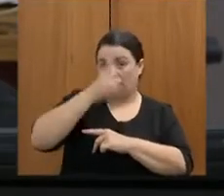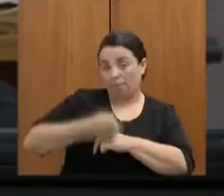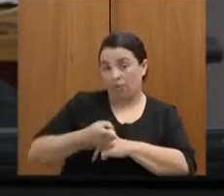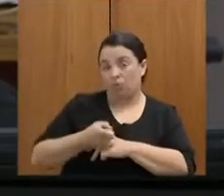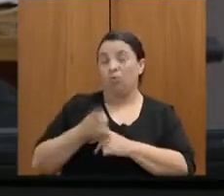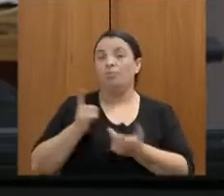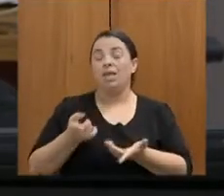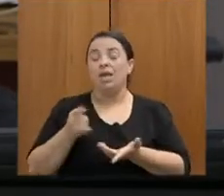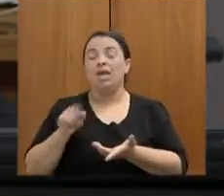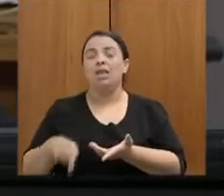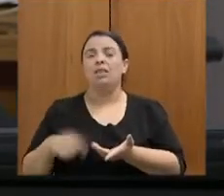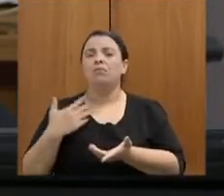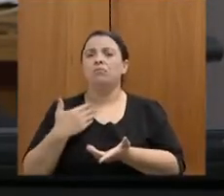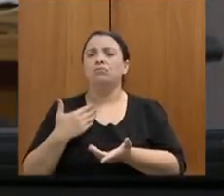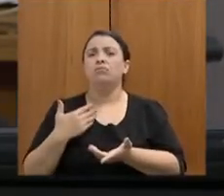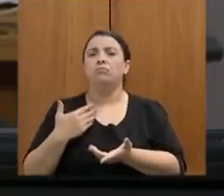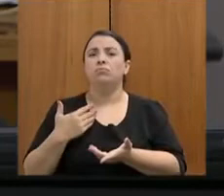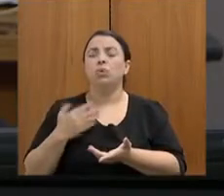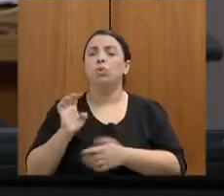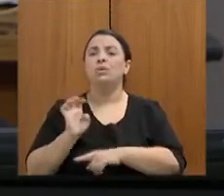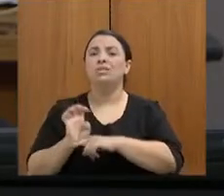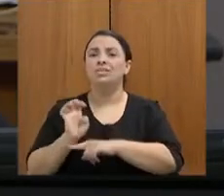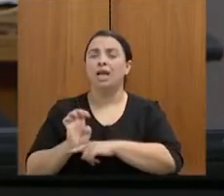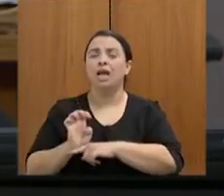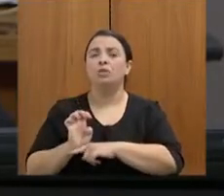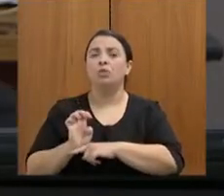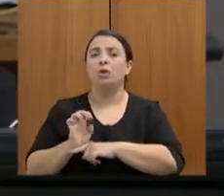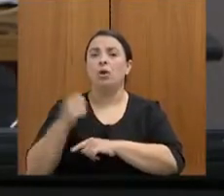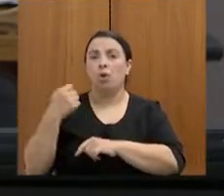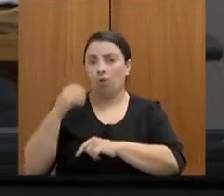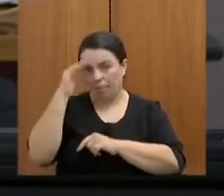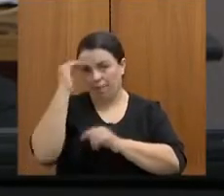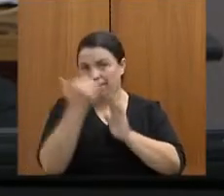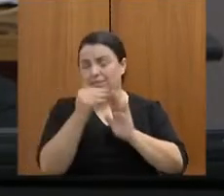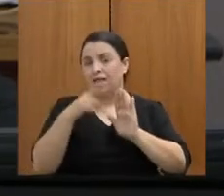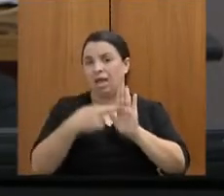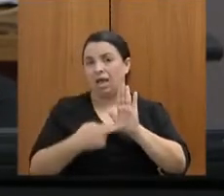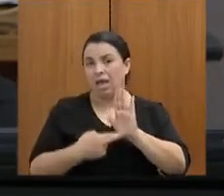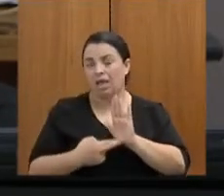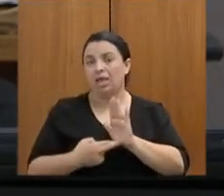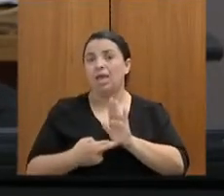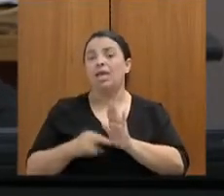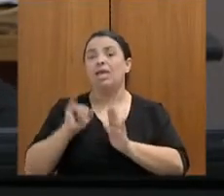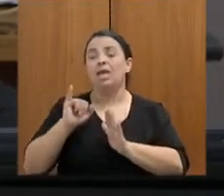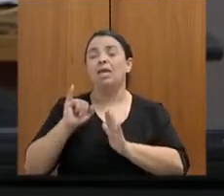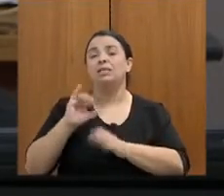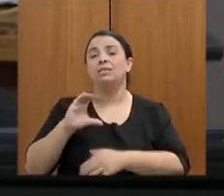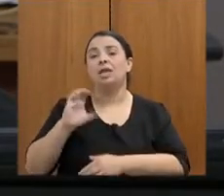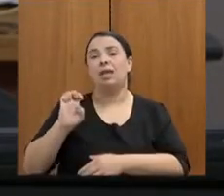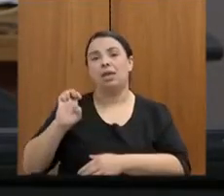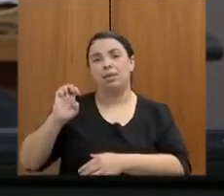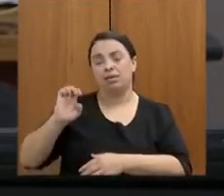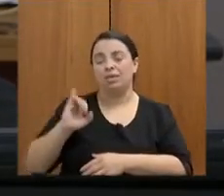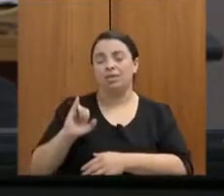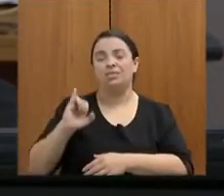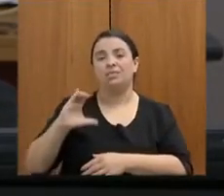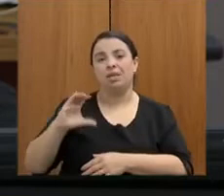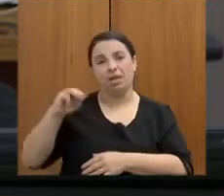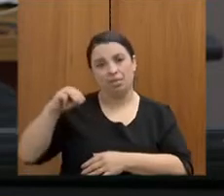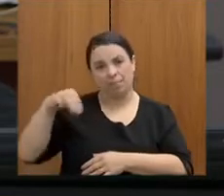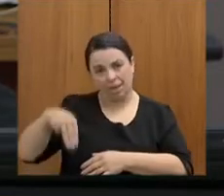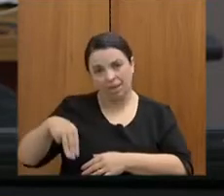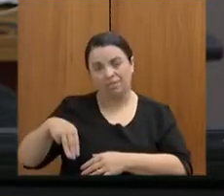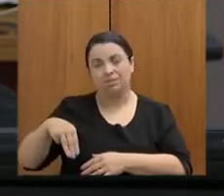da regulamentação, que ele seja taxado, a alíquota de CMS desses, quatro itens que colocou, que